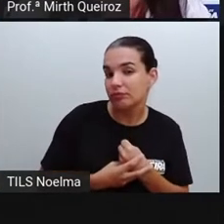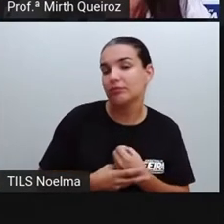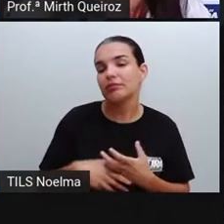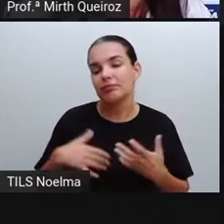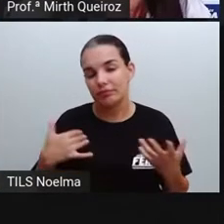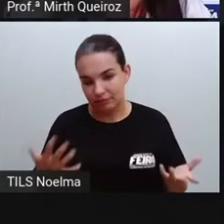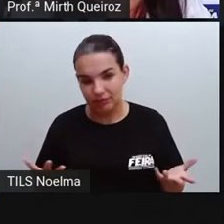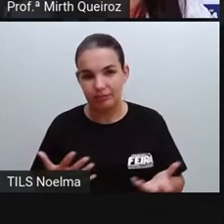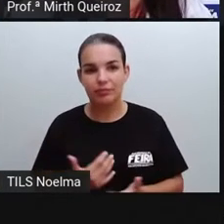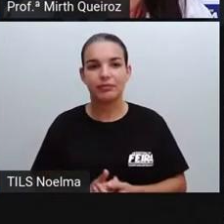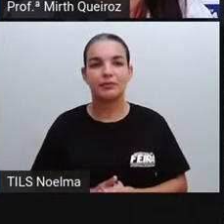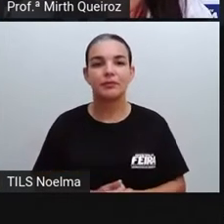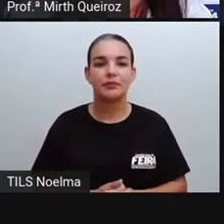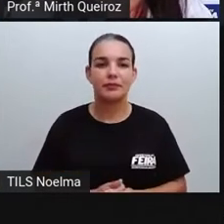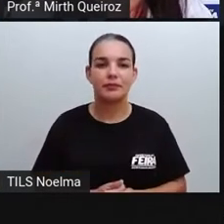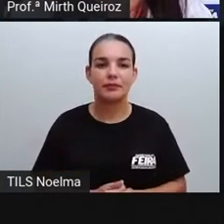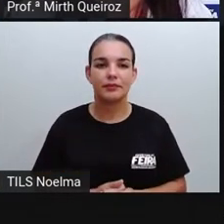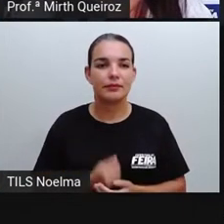nenhum tipo de imagem.